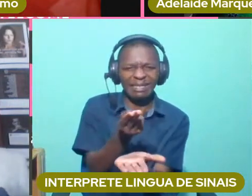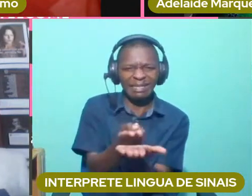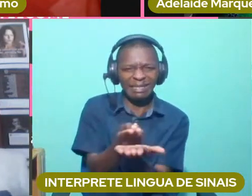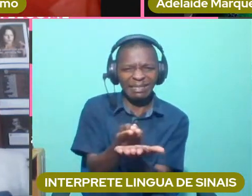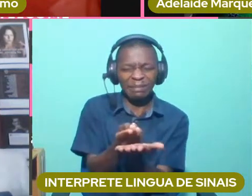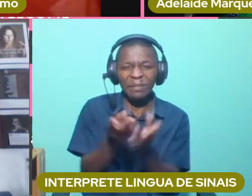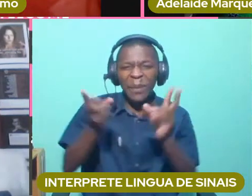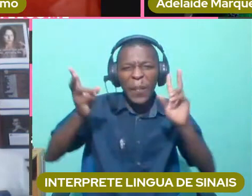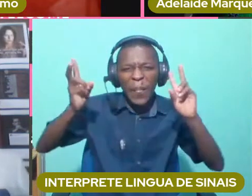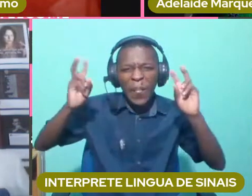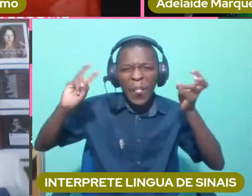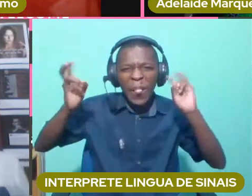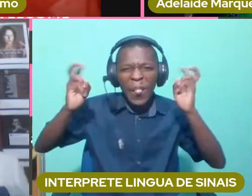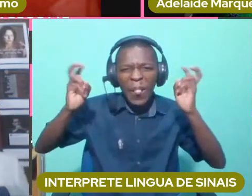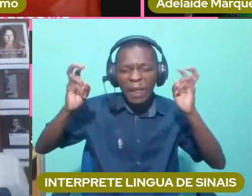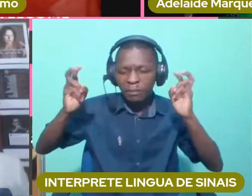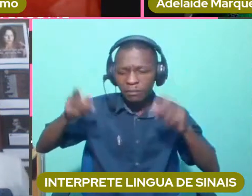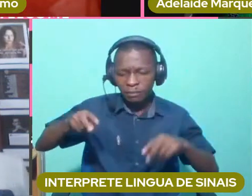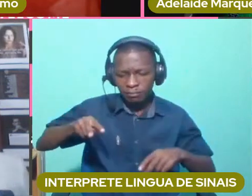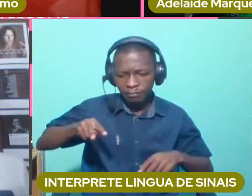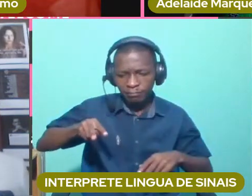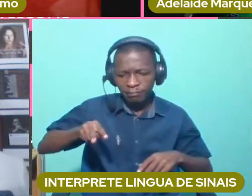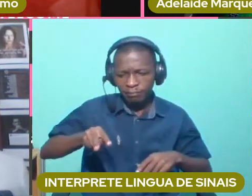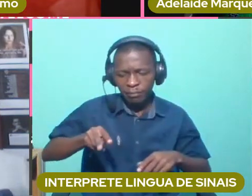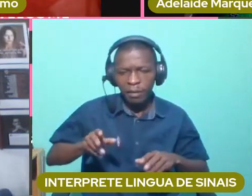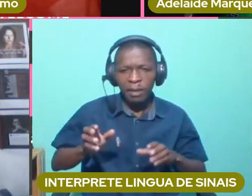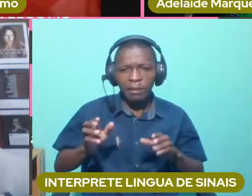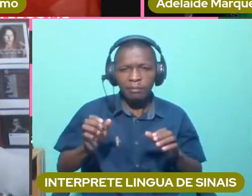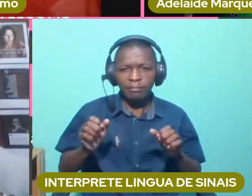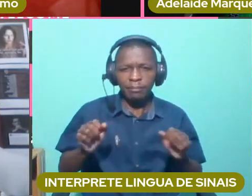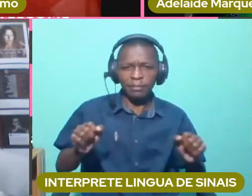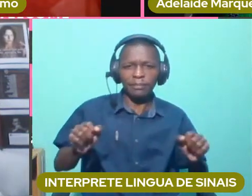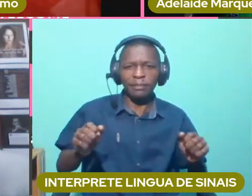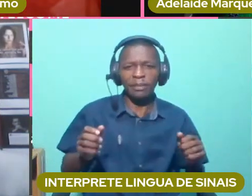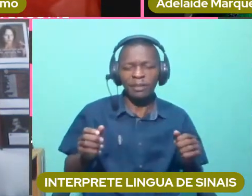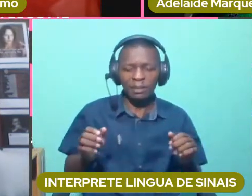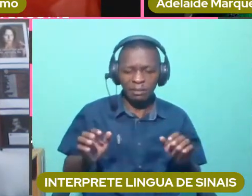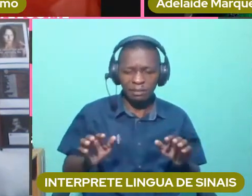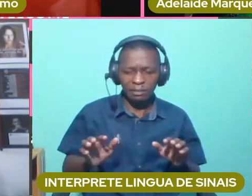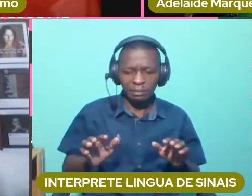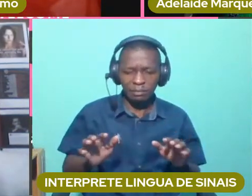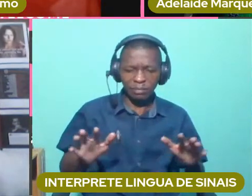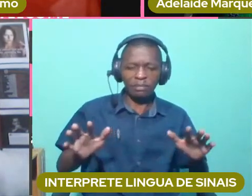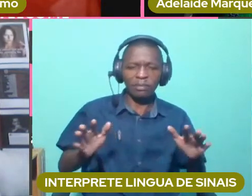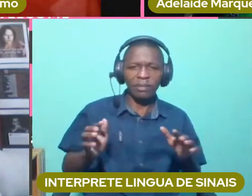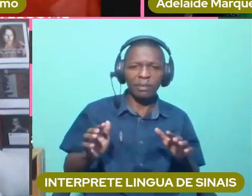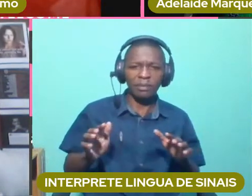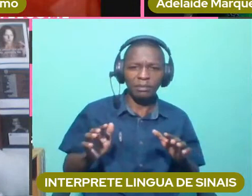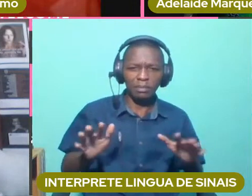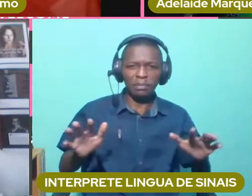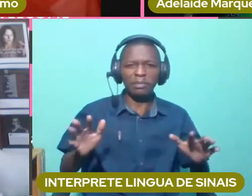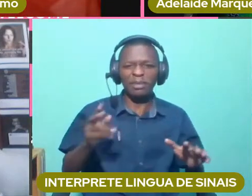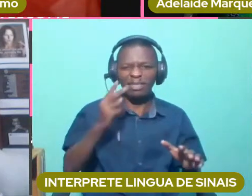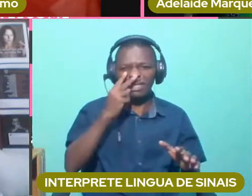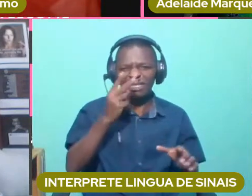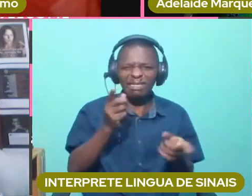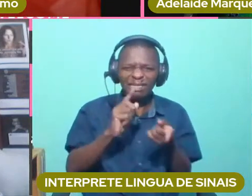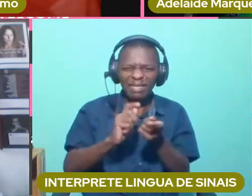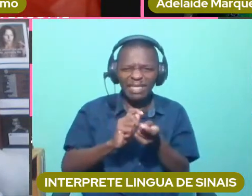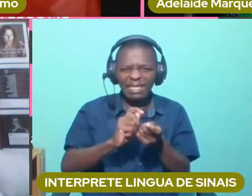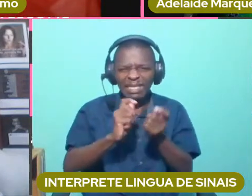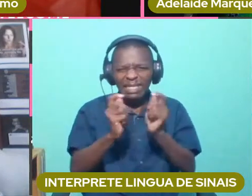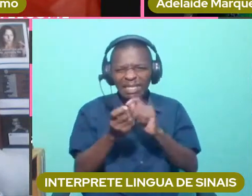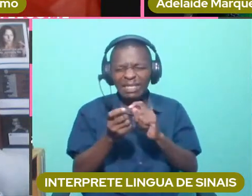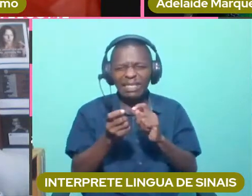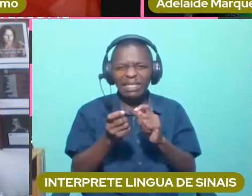músculos se reativavam. Estive neste pedaço durante dois anos e foi uma experiência